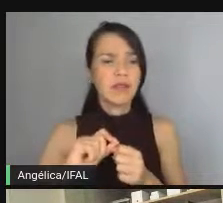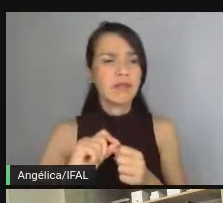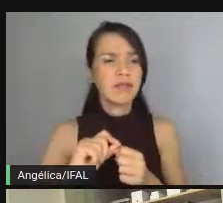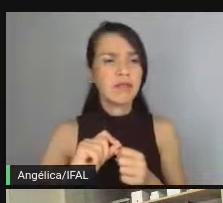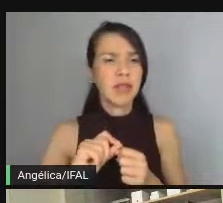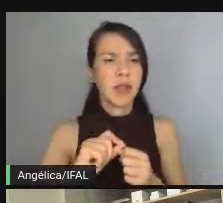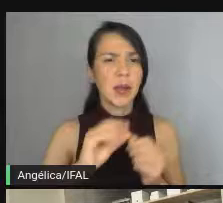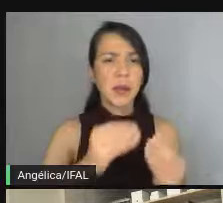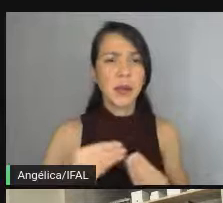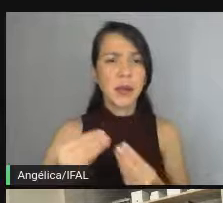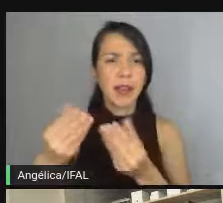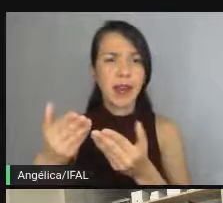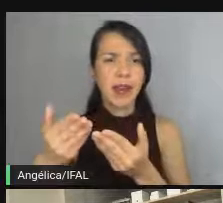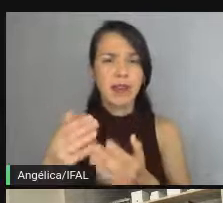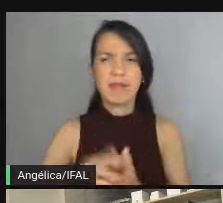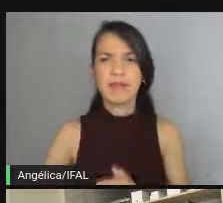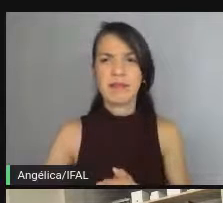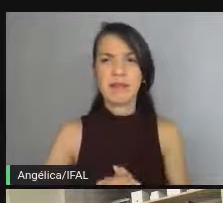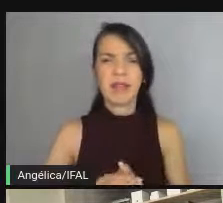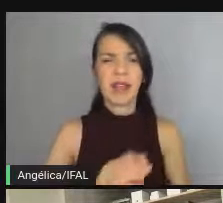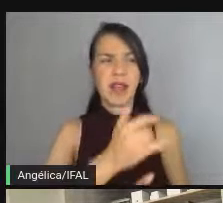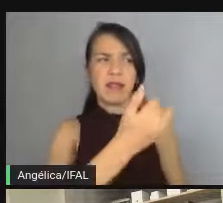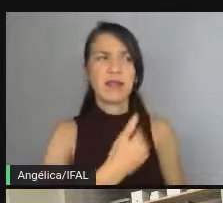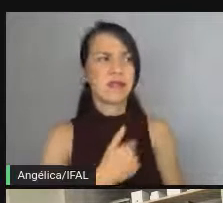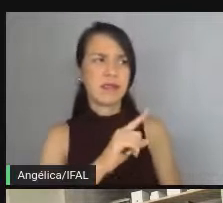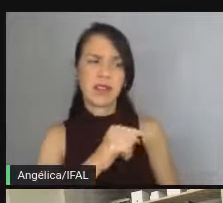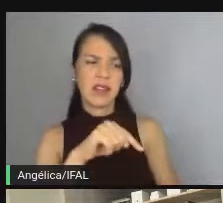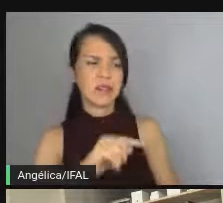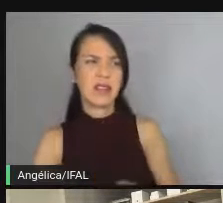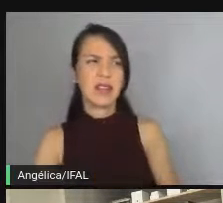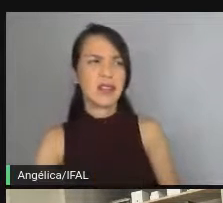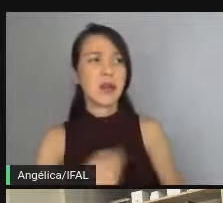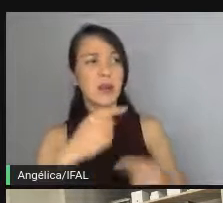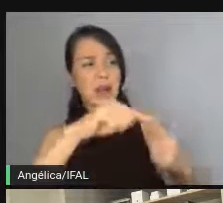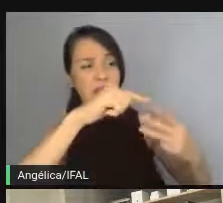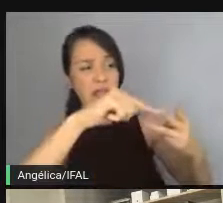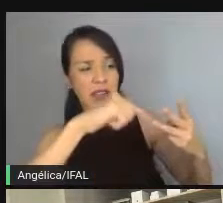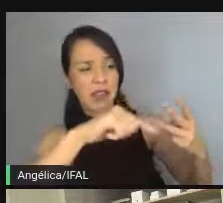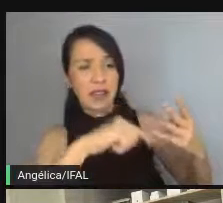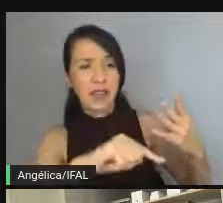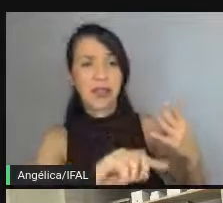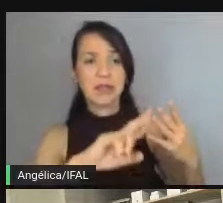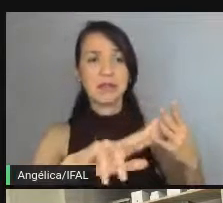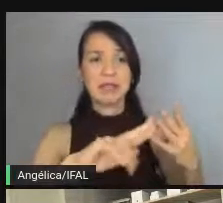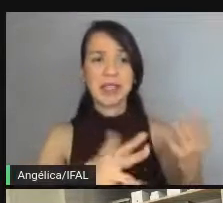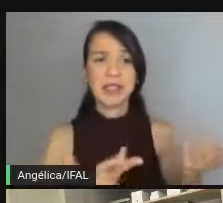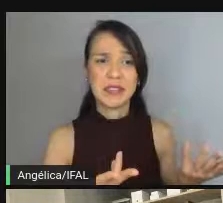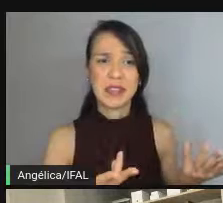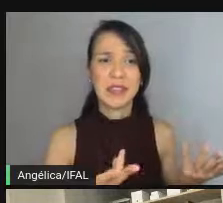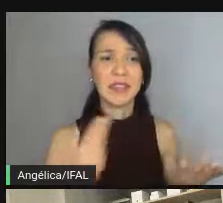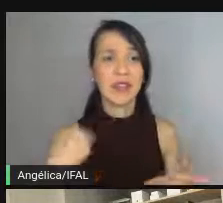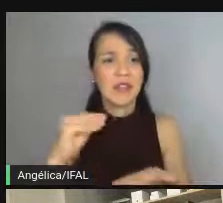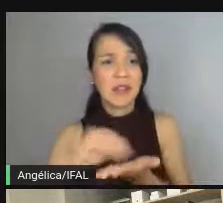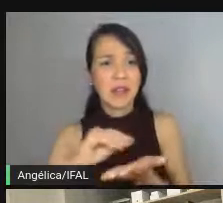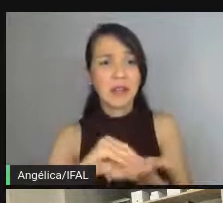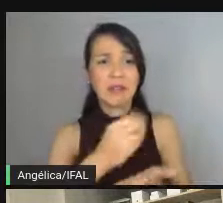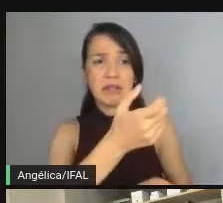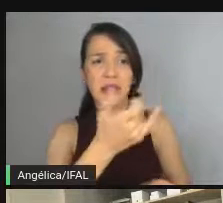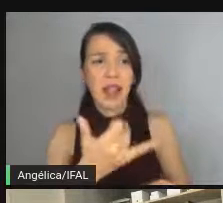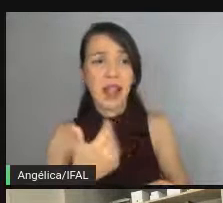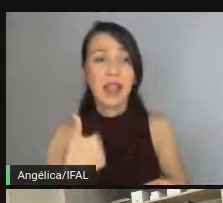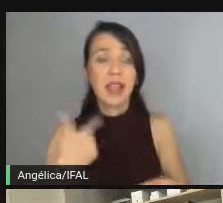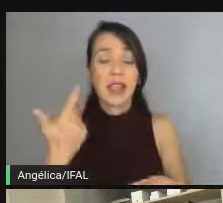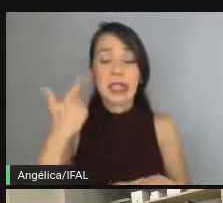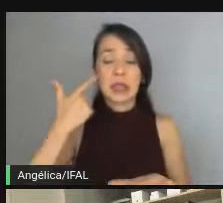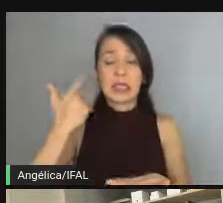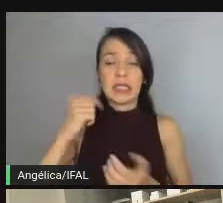e quando ia entregar, falava, não, não era isso que eu queria. Eu precisava disso, disse, disso, faltou isso aqui. Sendo que